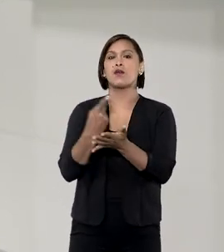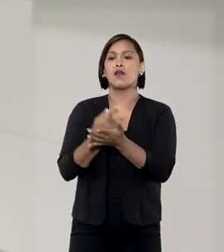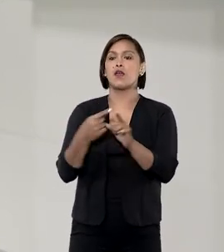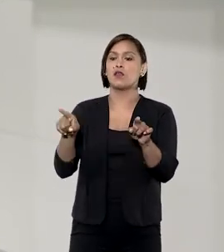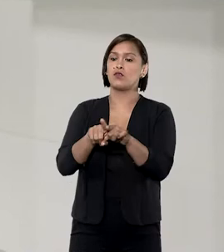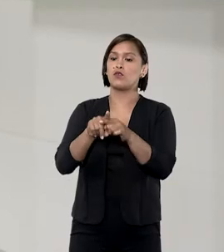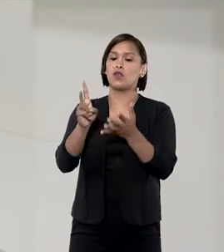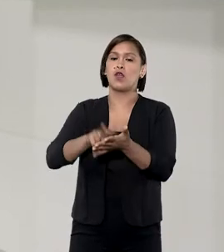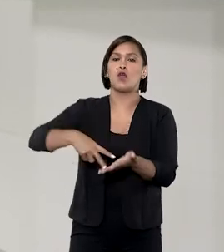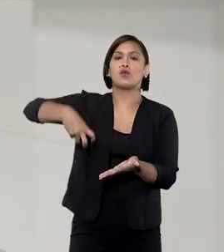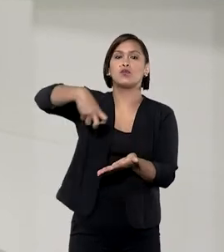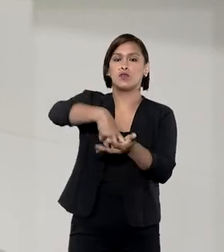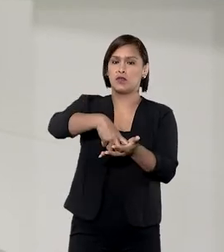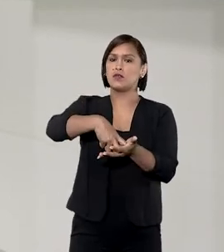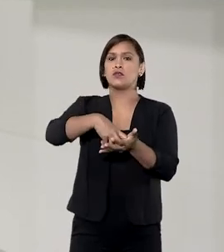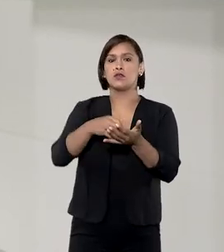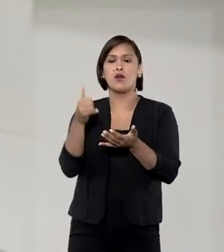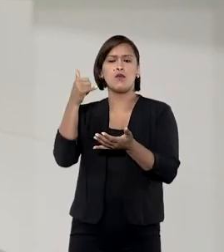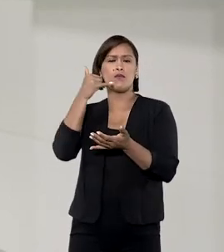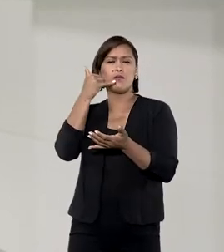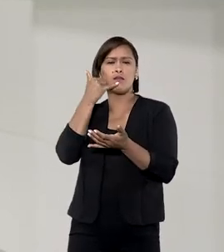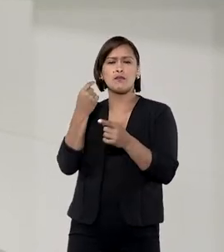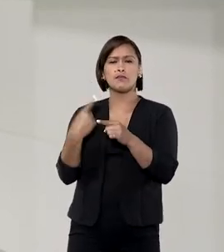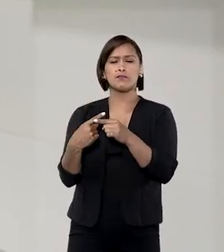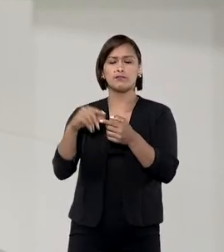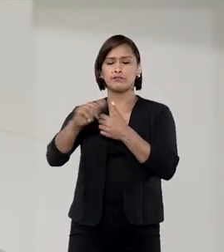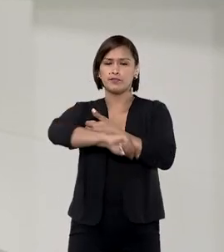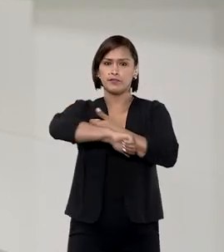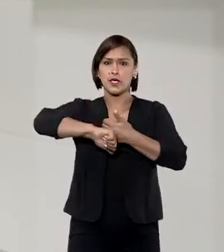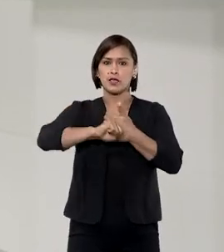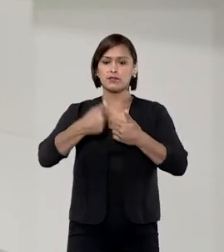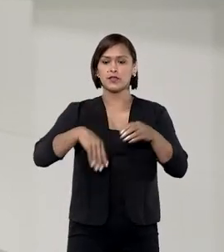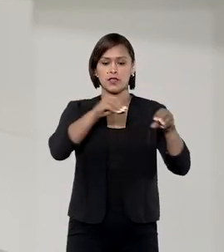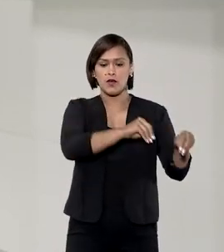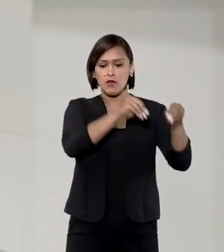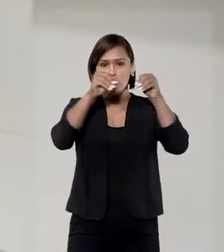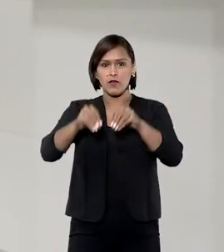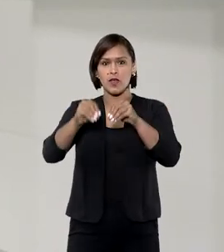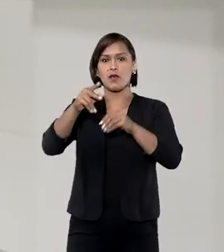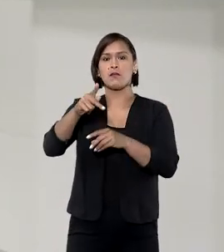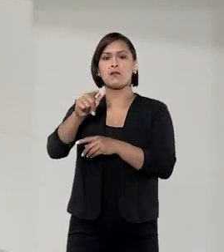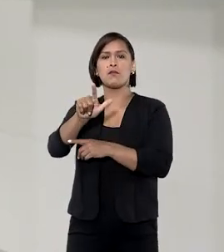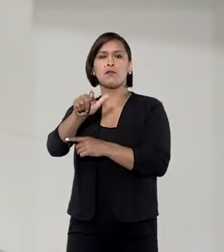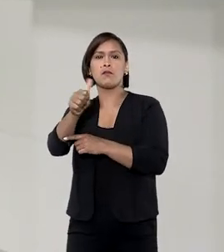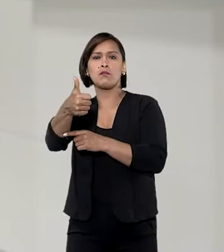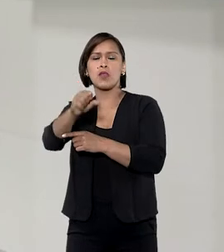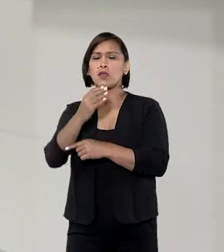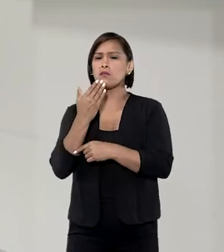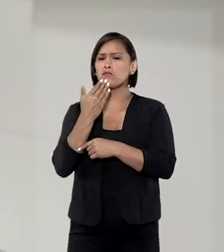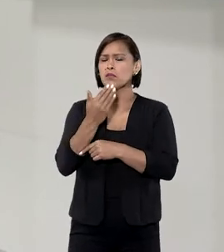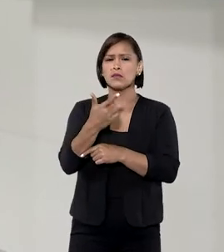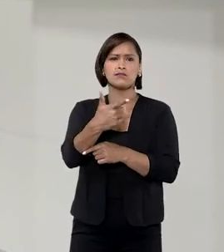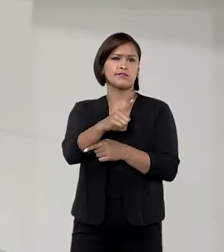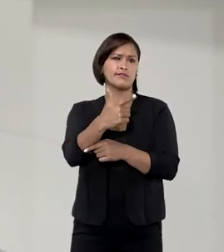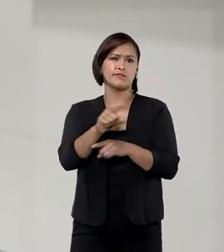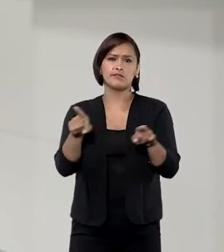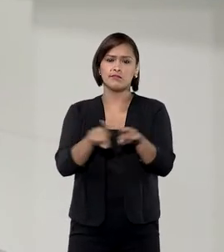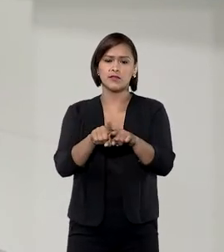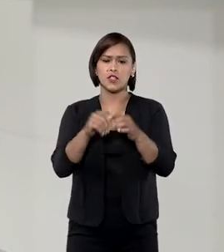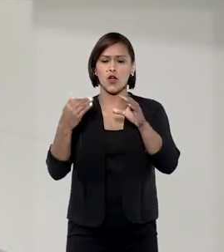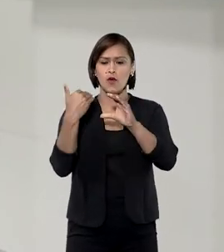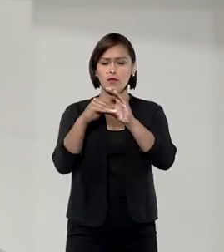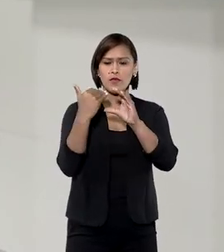e a condenação da operadora em danos morais por ter sido transferida para um plano que, sem ela pedir, adicionou